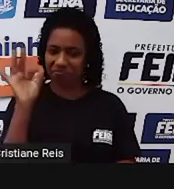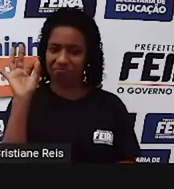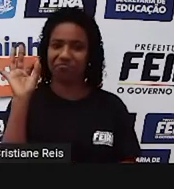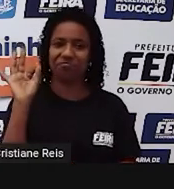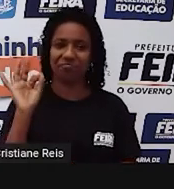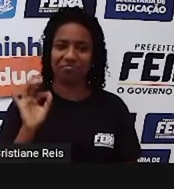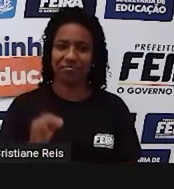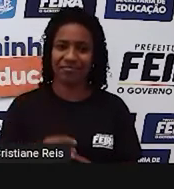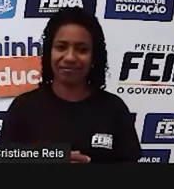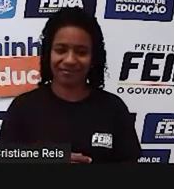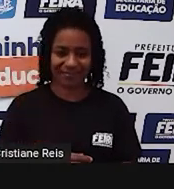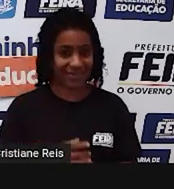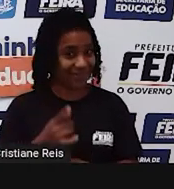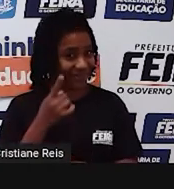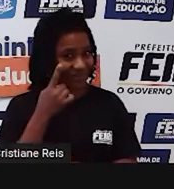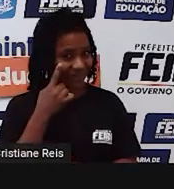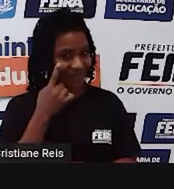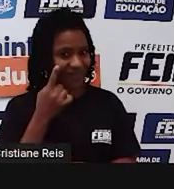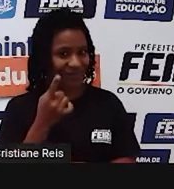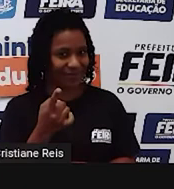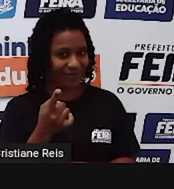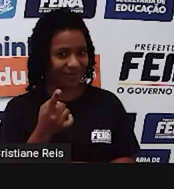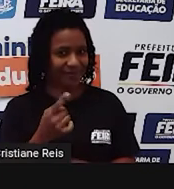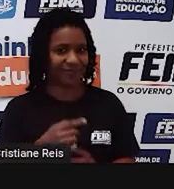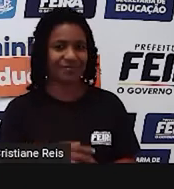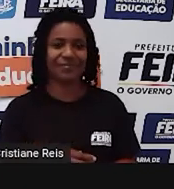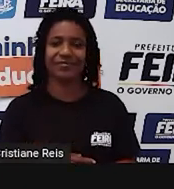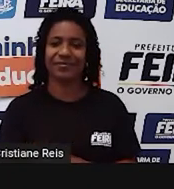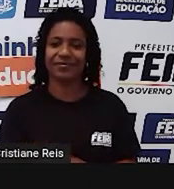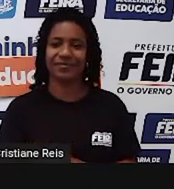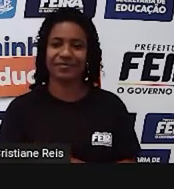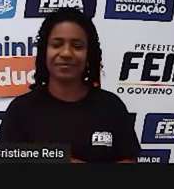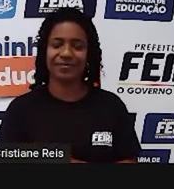Number six. Here.